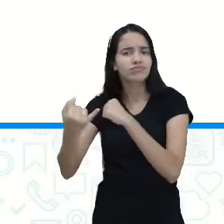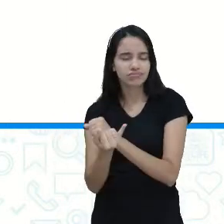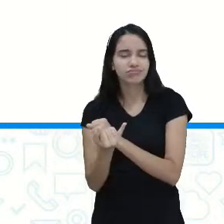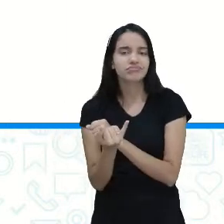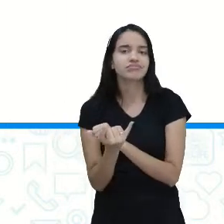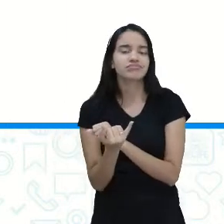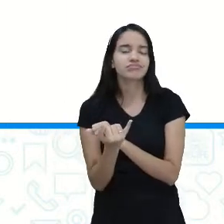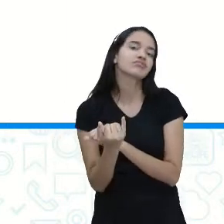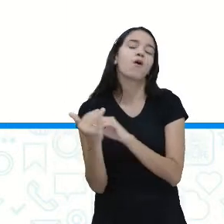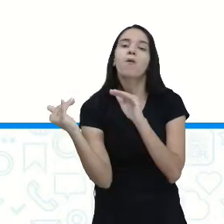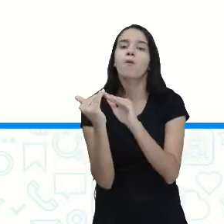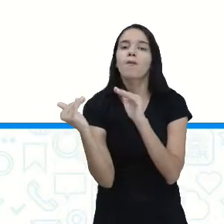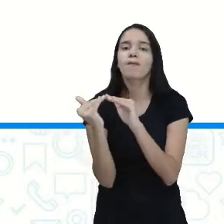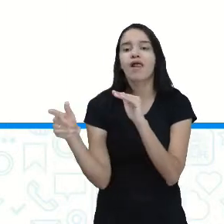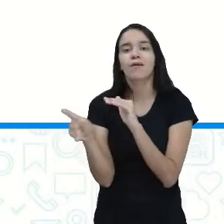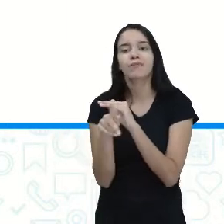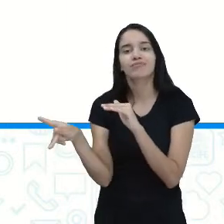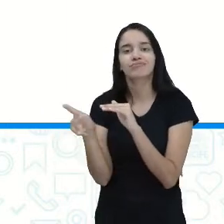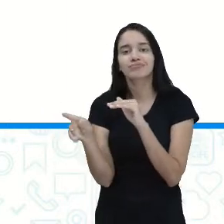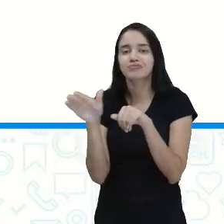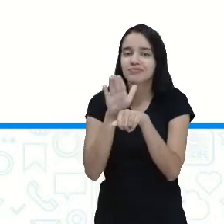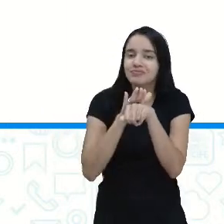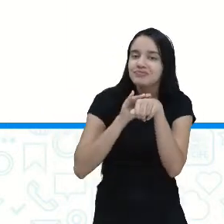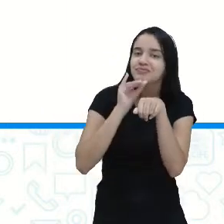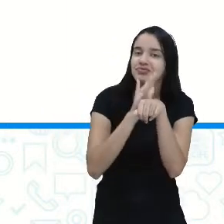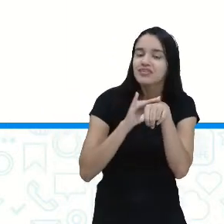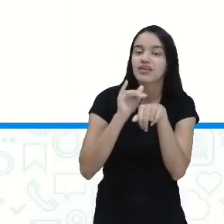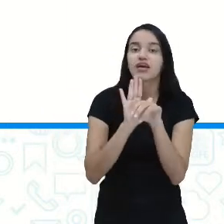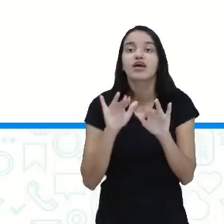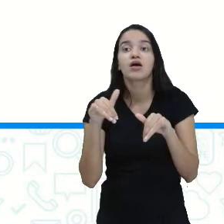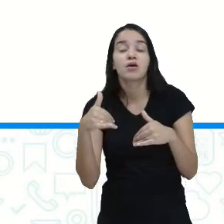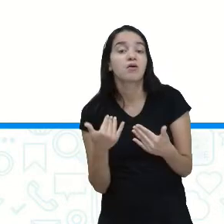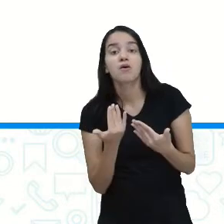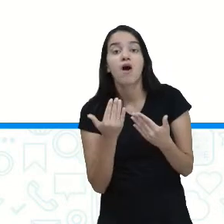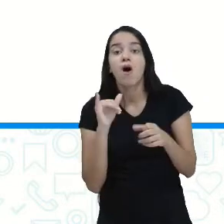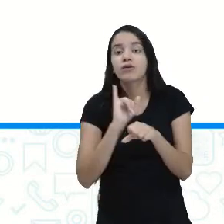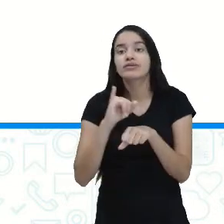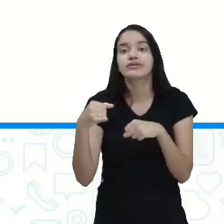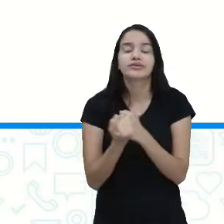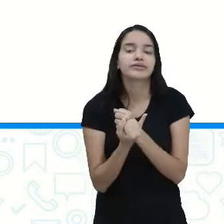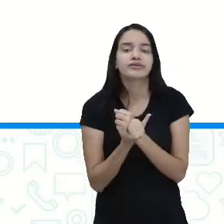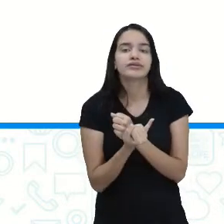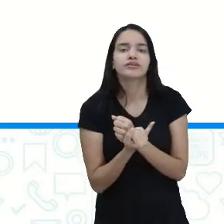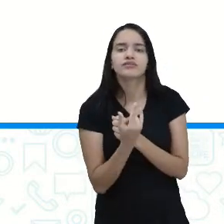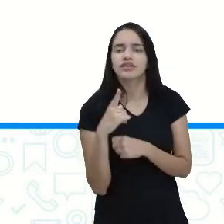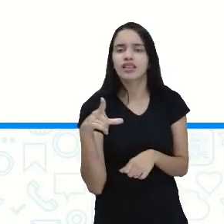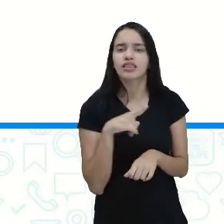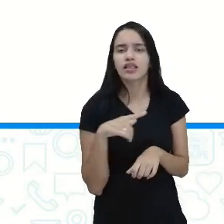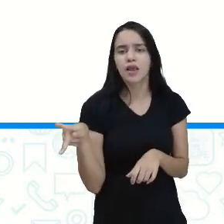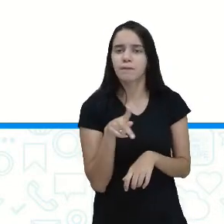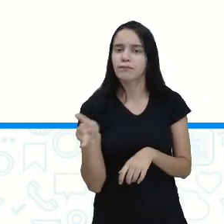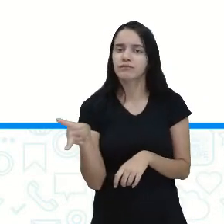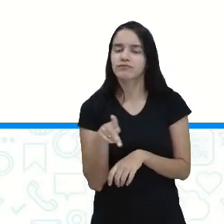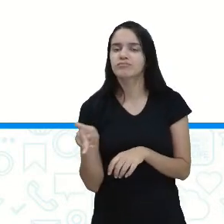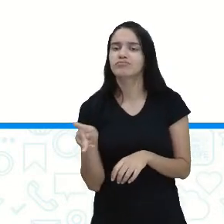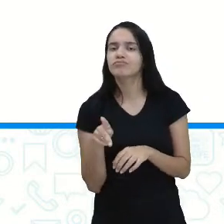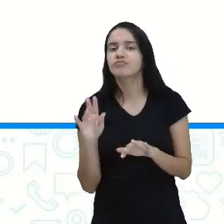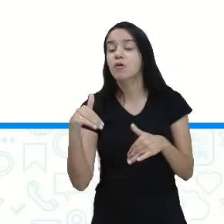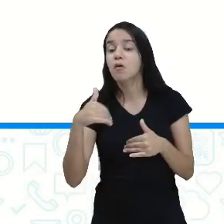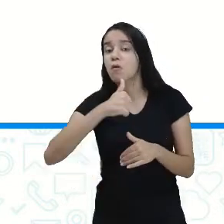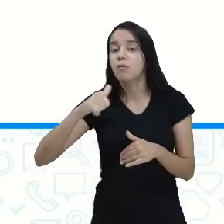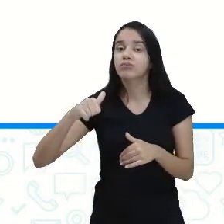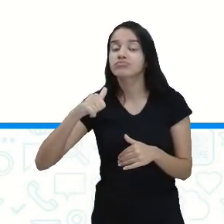muito com ela, que é carinhosa. Qual outro adjetivo aí tem a professora Cátia? Qual outra